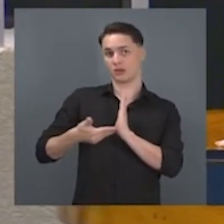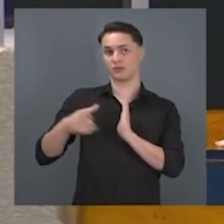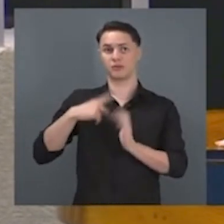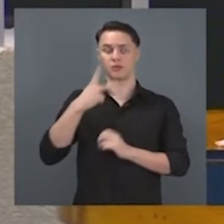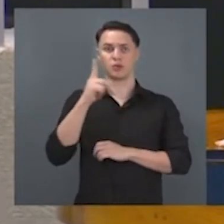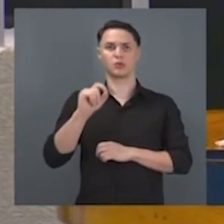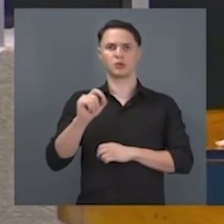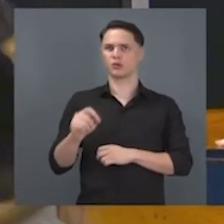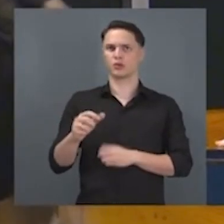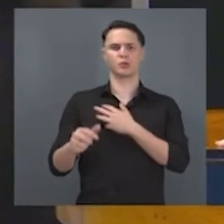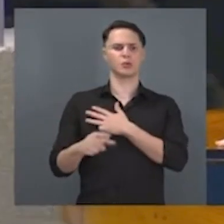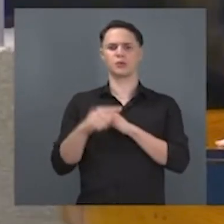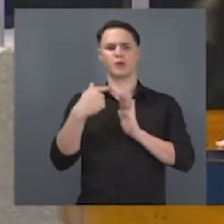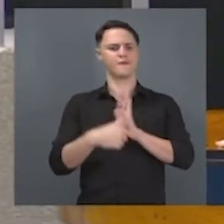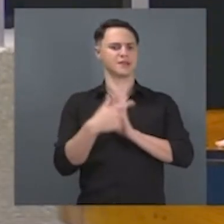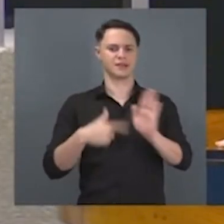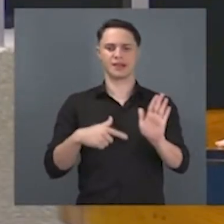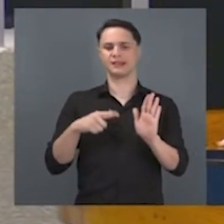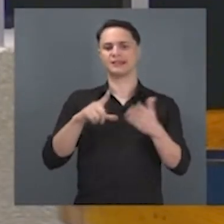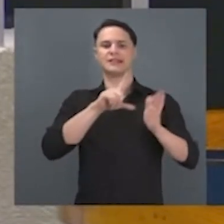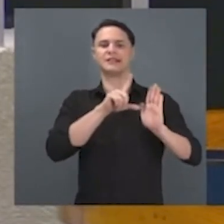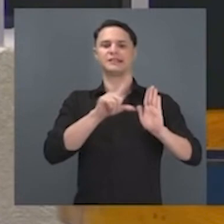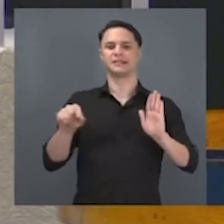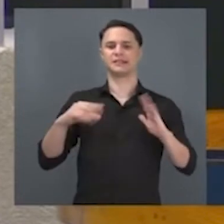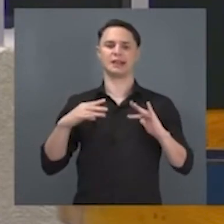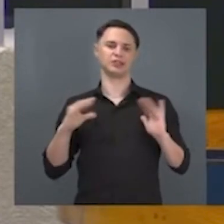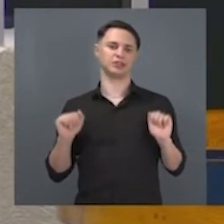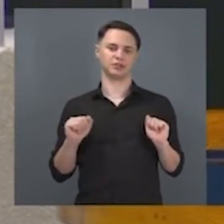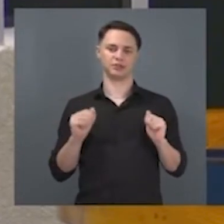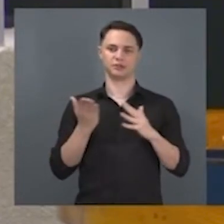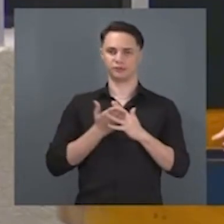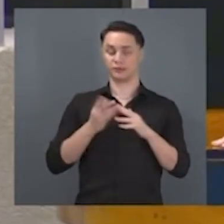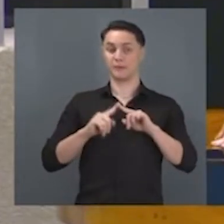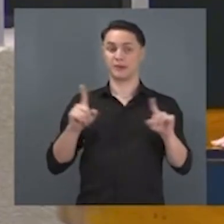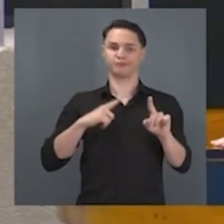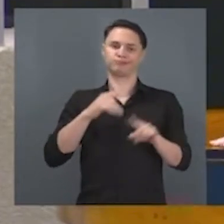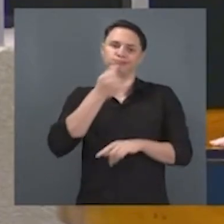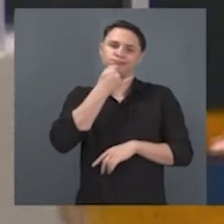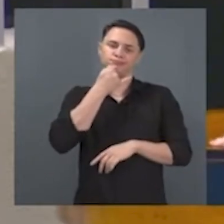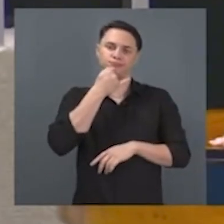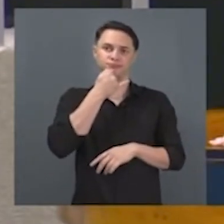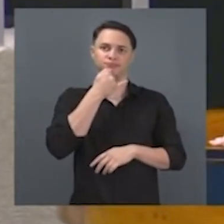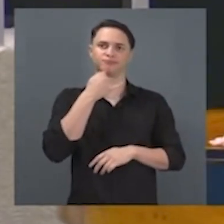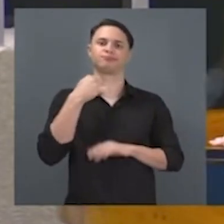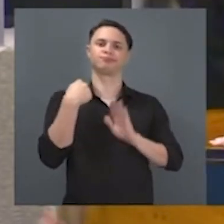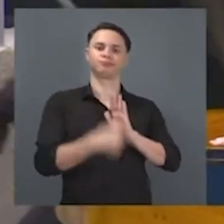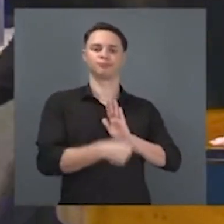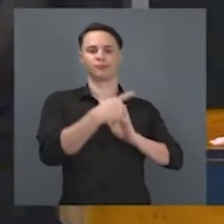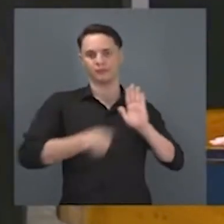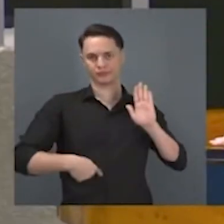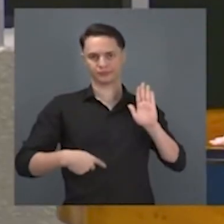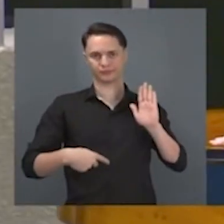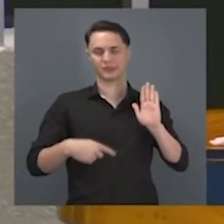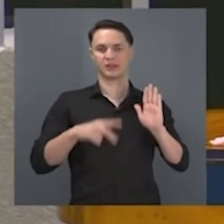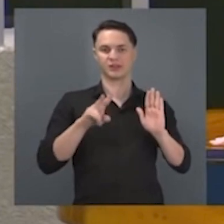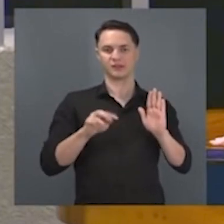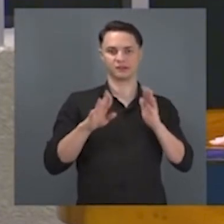Lula não iria vetar a saídinha, mas no fim, infelizmente, vetou. Foi falado aqui,